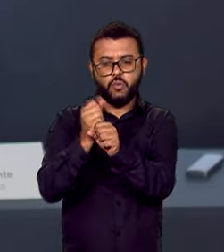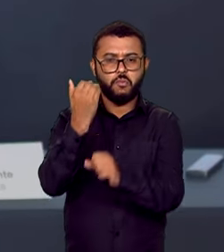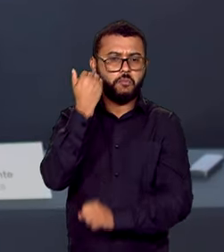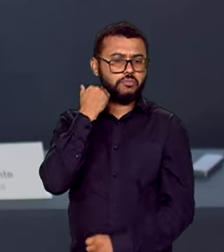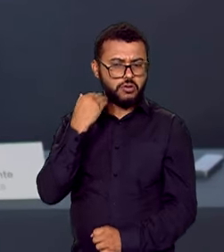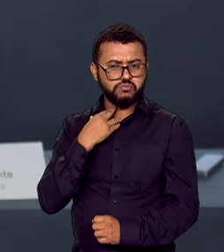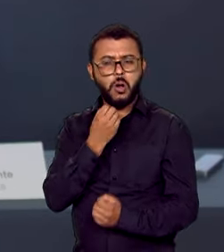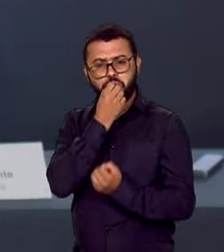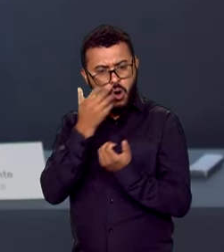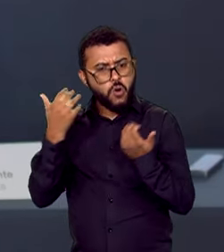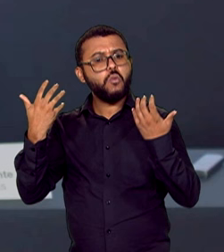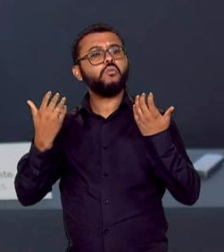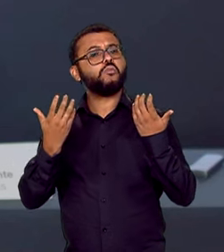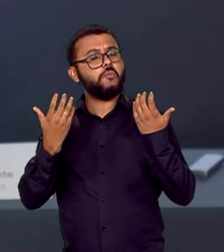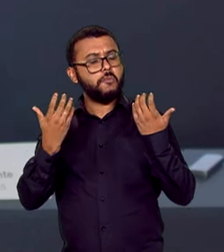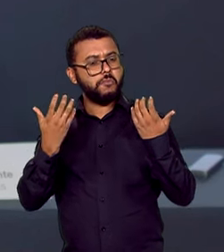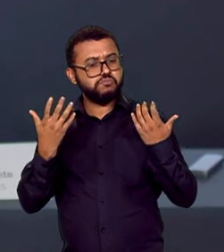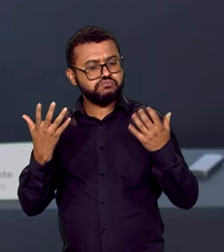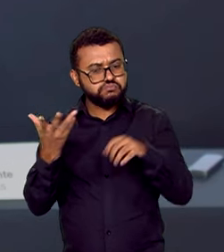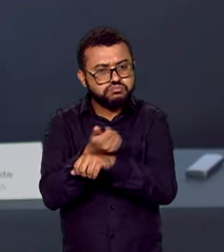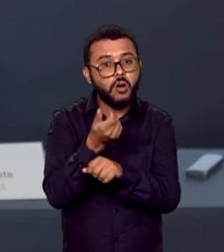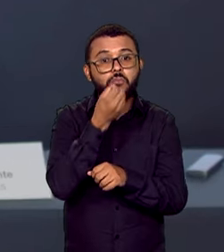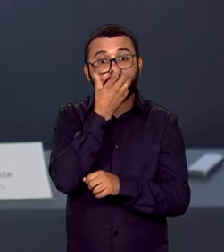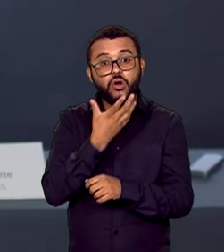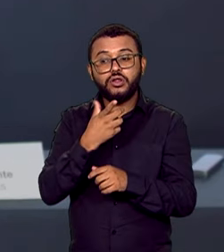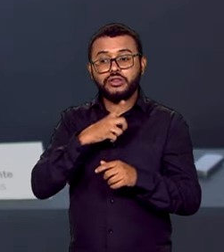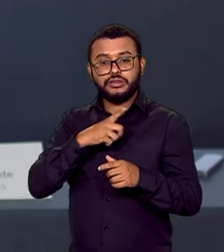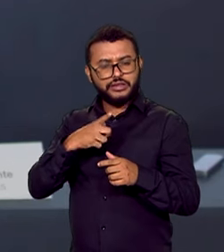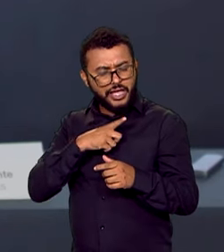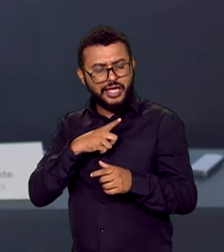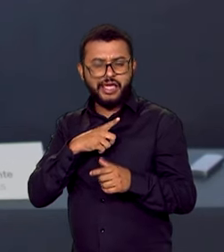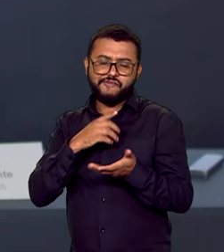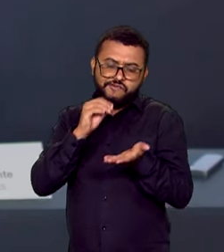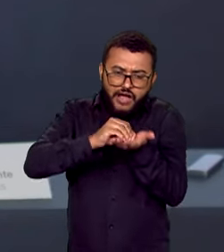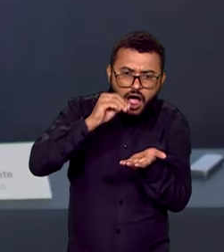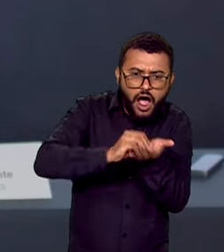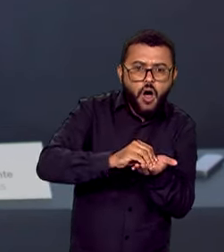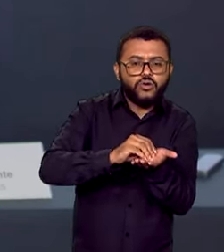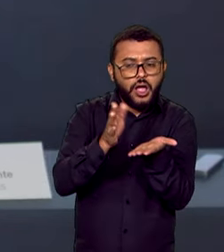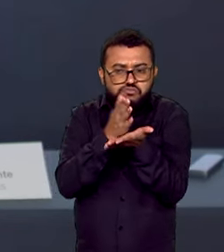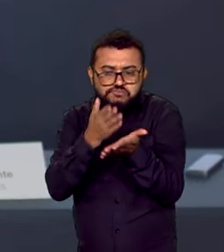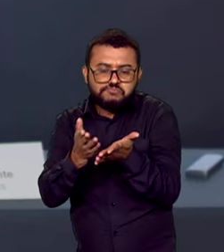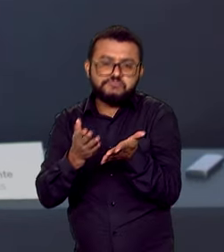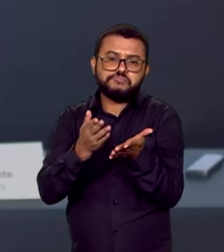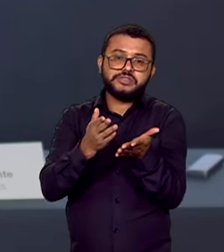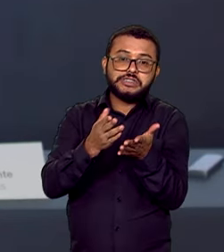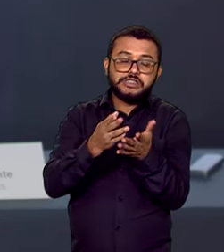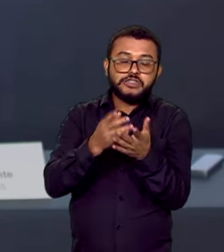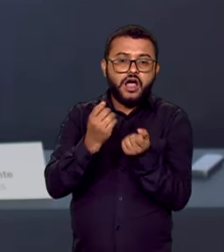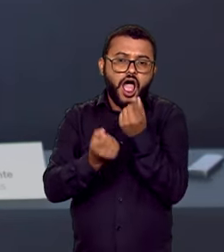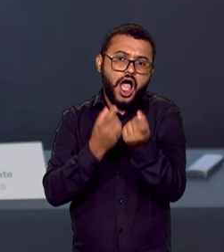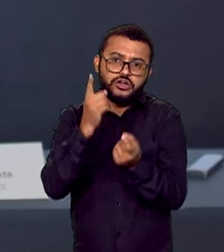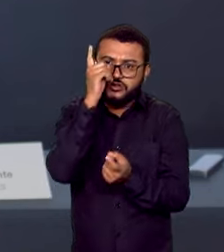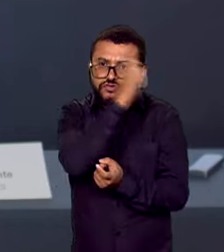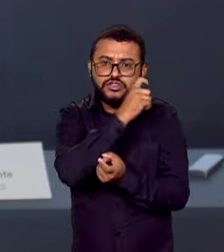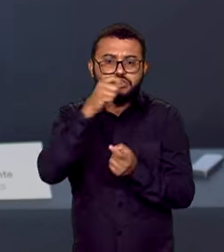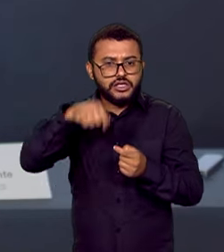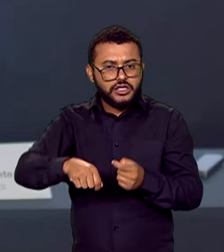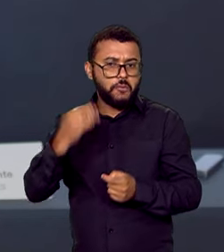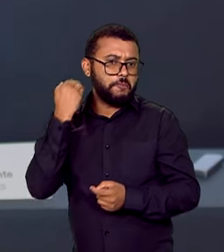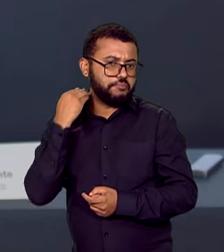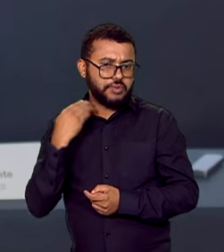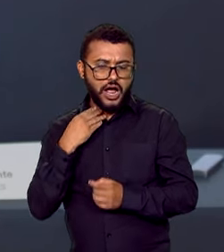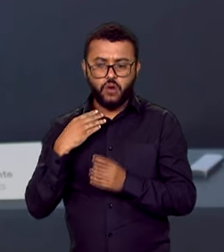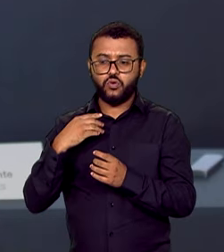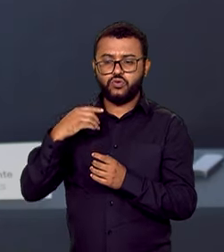expressivo. Nós temos uma inadimplência, que é raríssima na história do sistema financeiro,